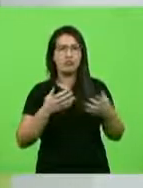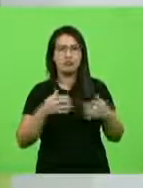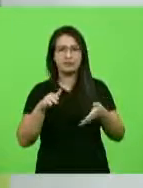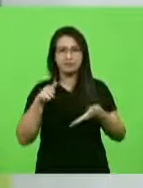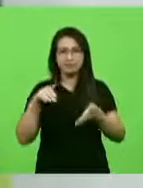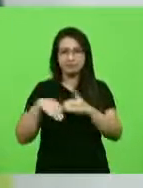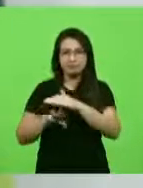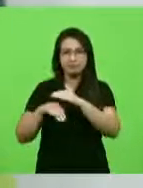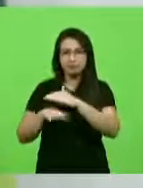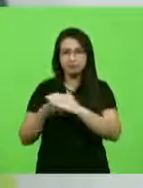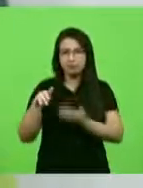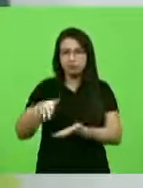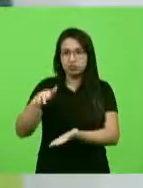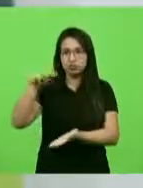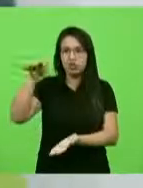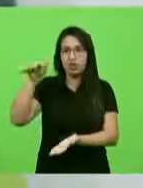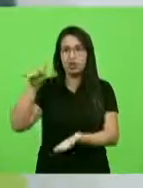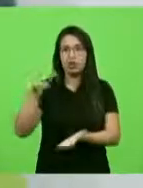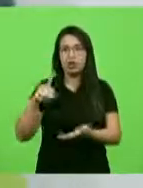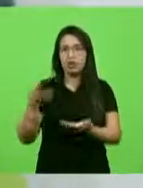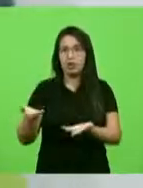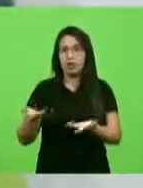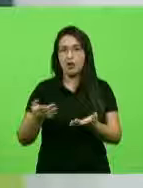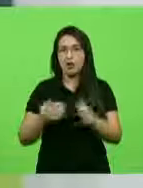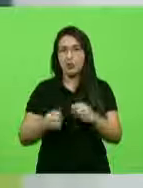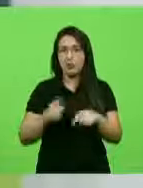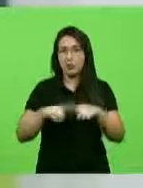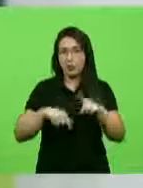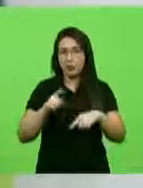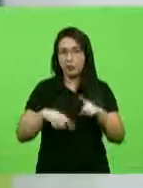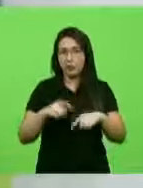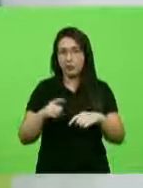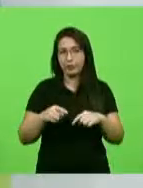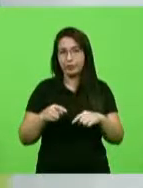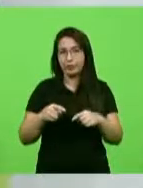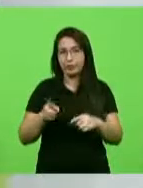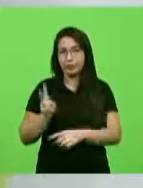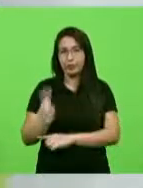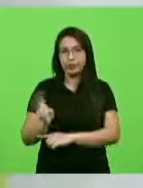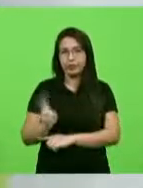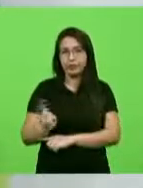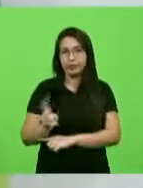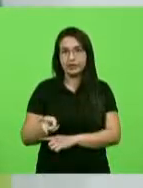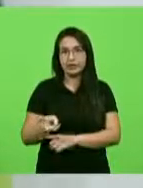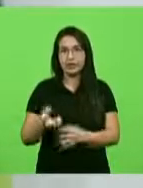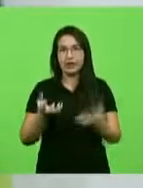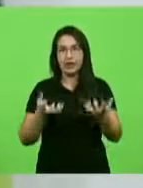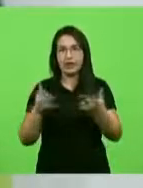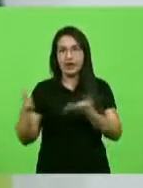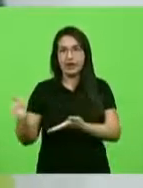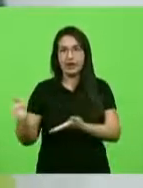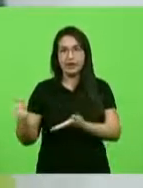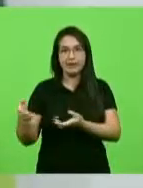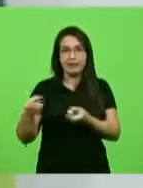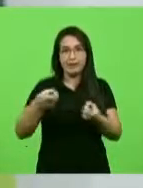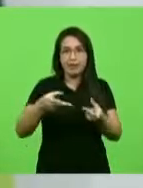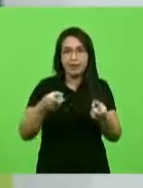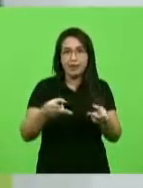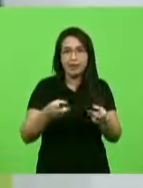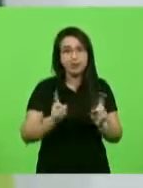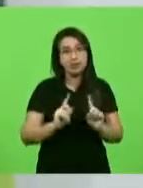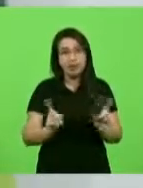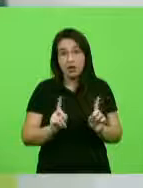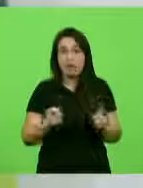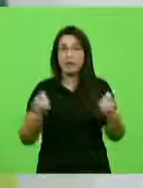ou o produto da sua empresa ou da sua fazenda, em silos para resto da vida e esperar que Deus o ajude a tirar aquilo lá de dentro. Ele tem que fazer a sua parte.